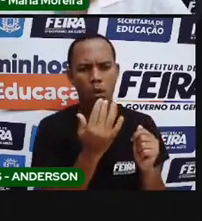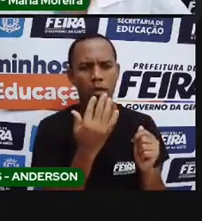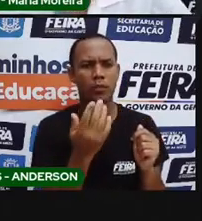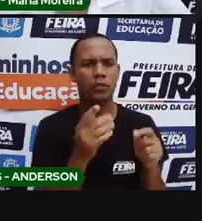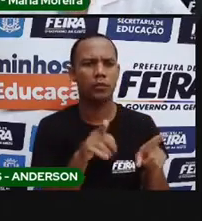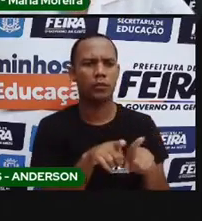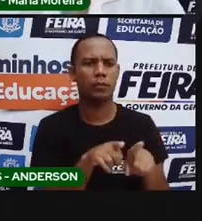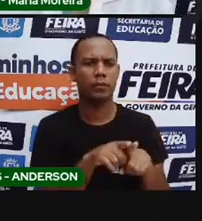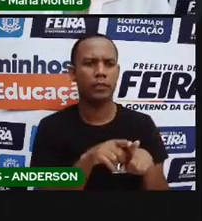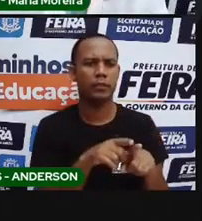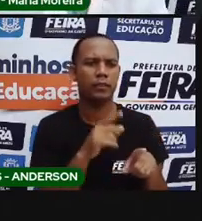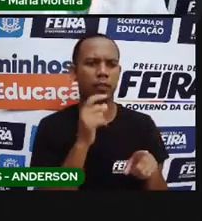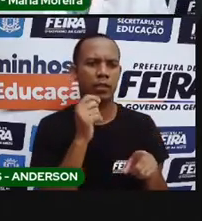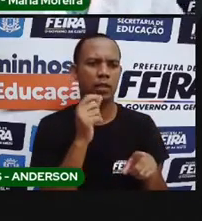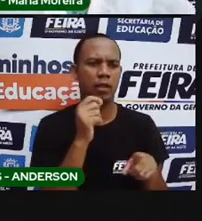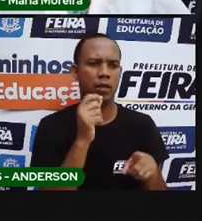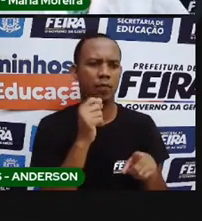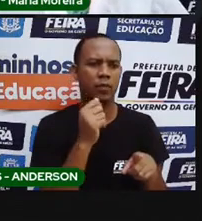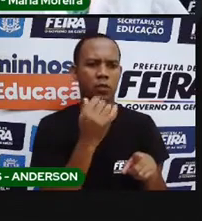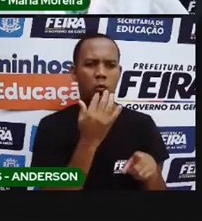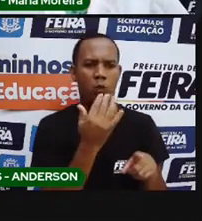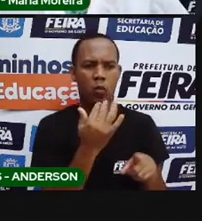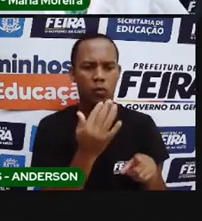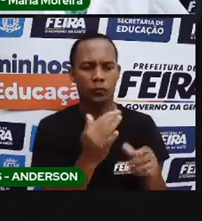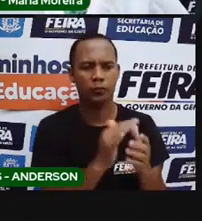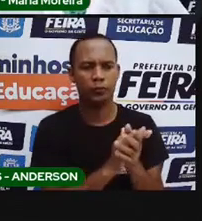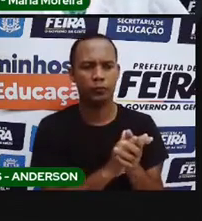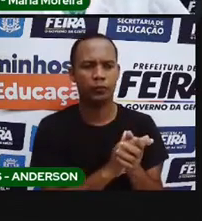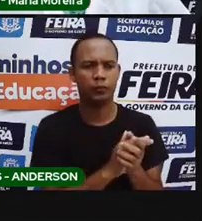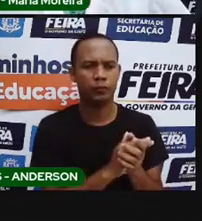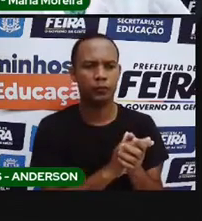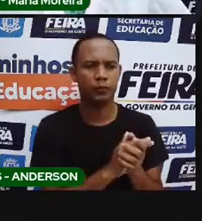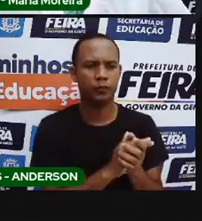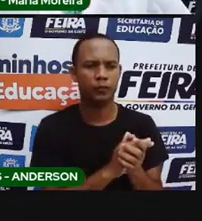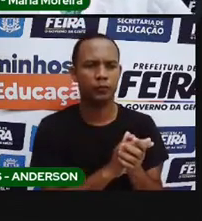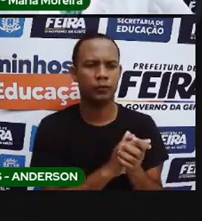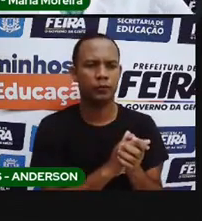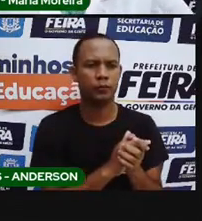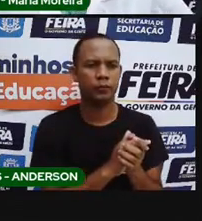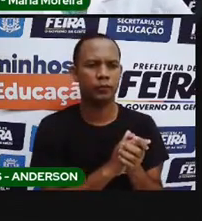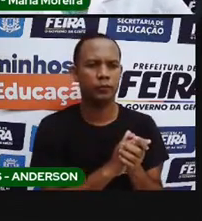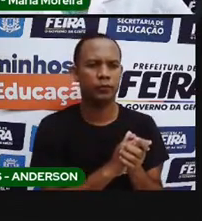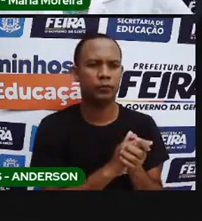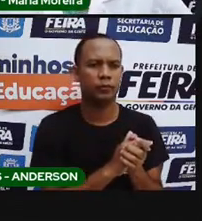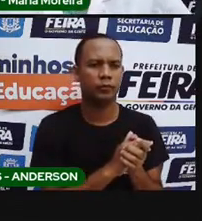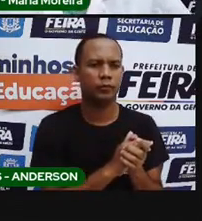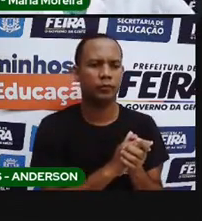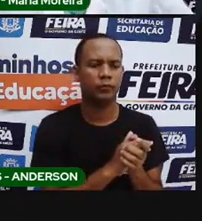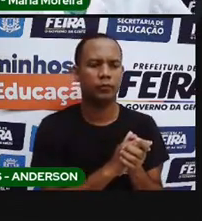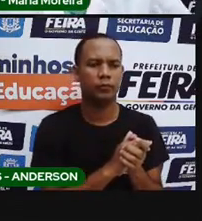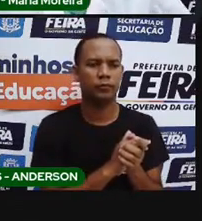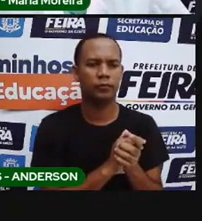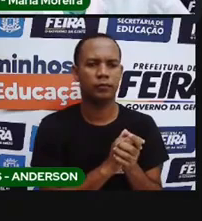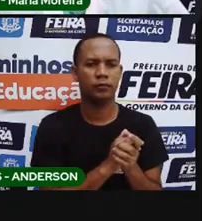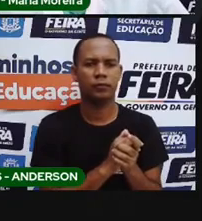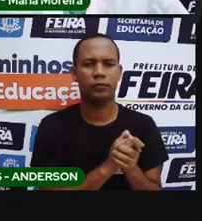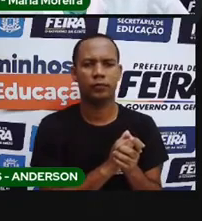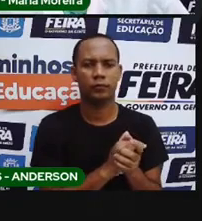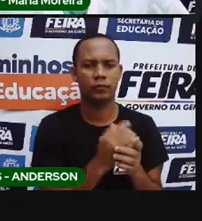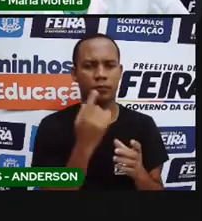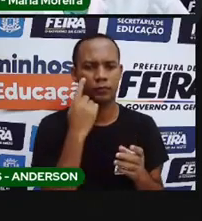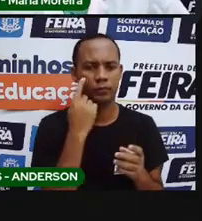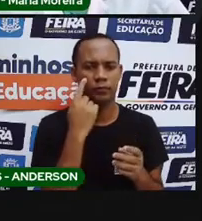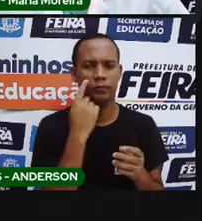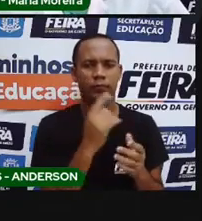Quem tem lápis de cor, e não tem, usa só o lápis e faz atividade, se receber essa atividade aí. Do contrário, professores de vocês, como